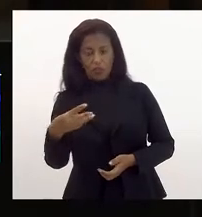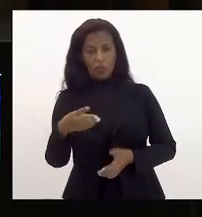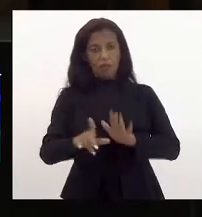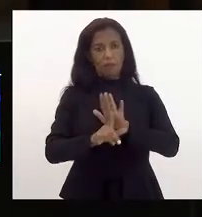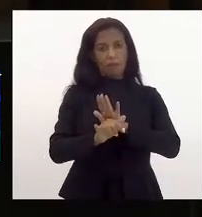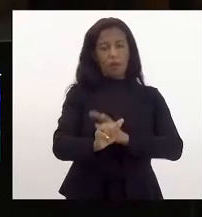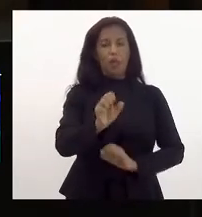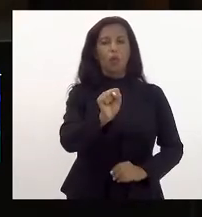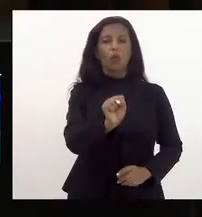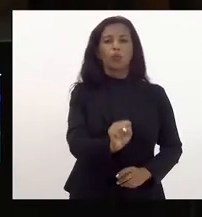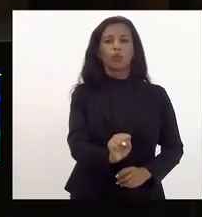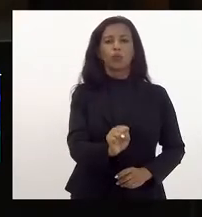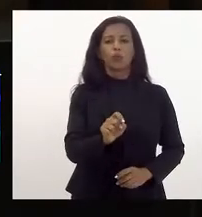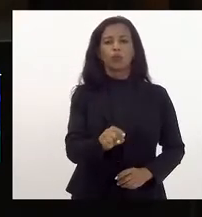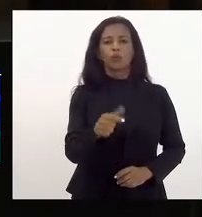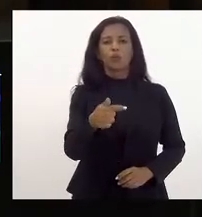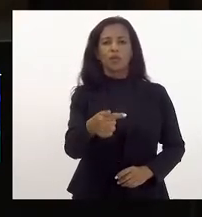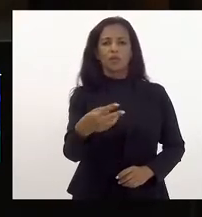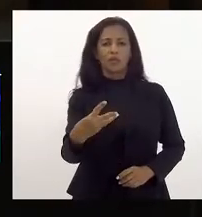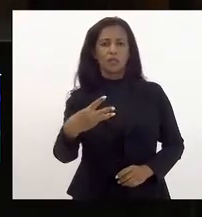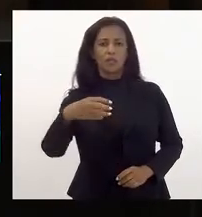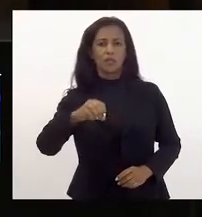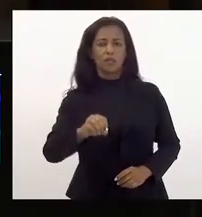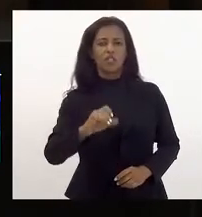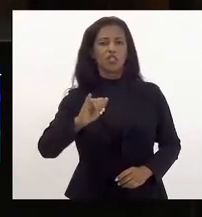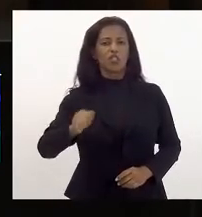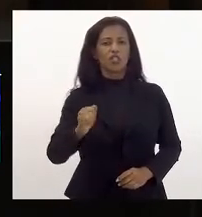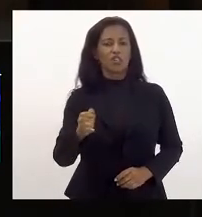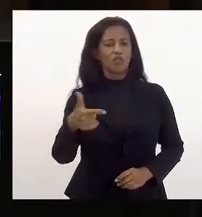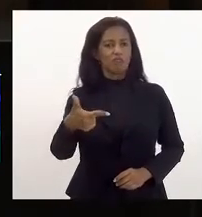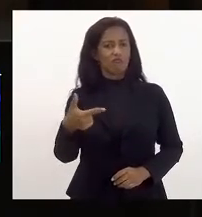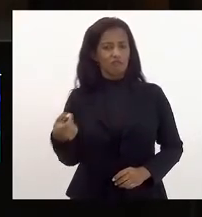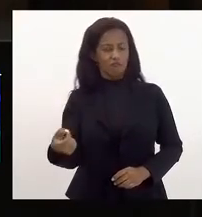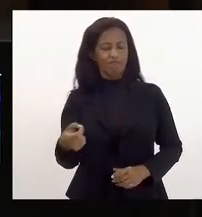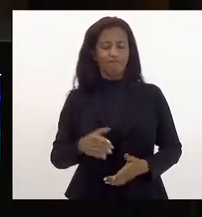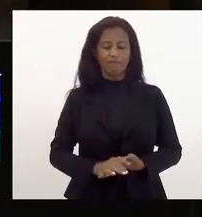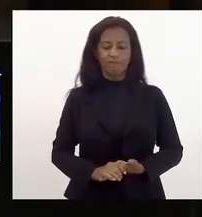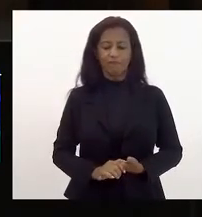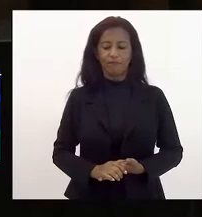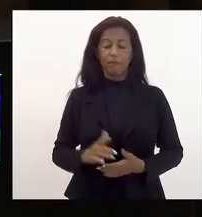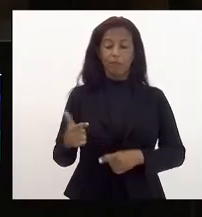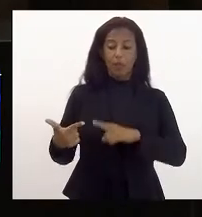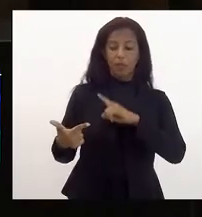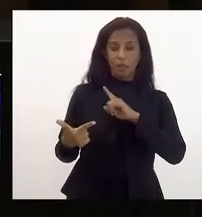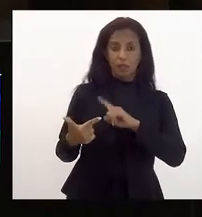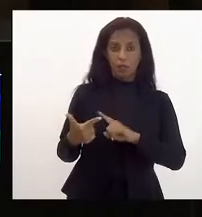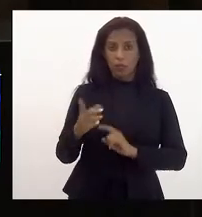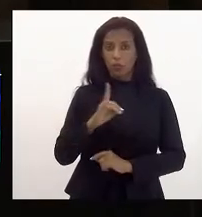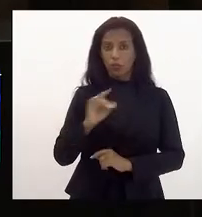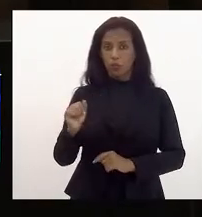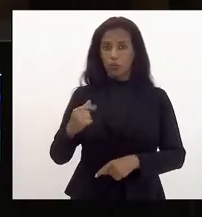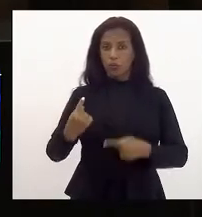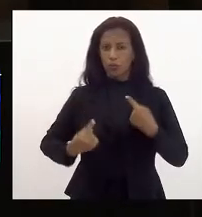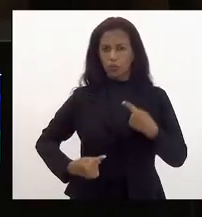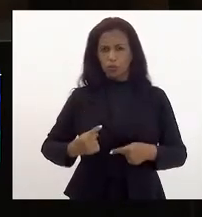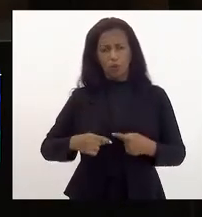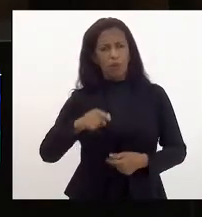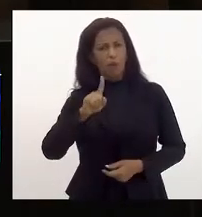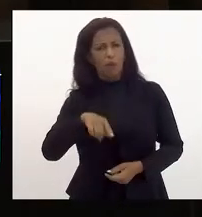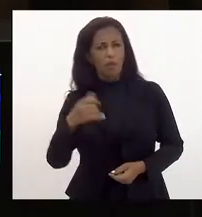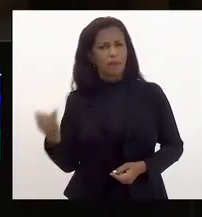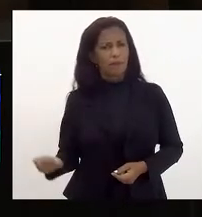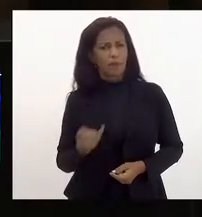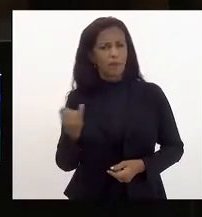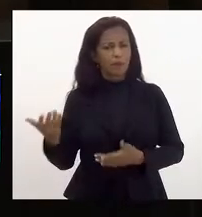8.730 de 24 de janeiro de 2020 nesse segundo dia de discussão é importante a gente trazer